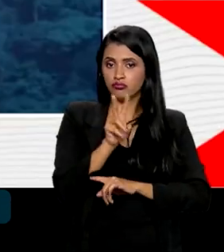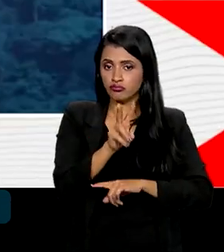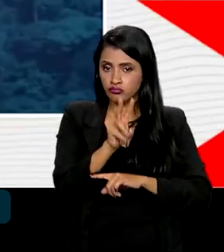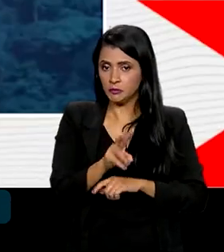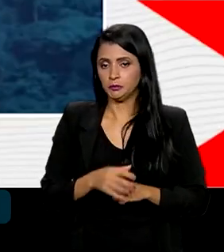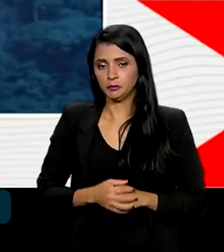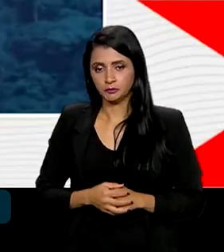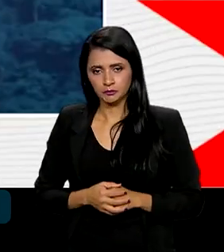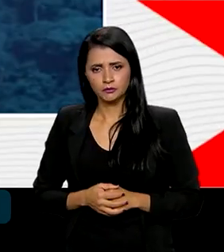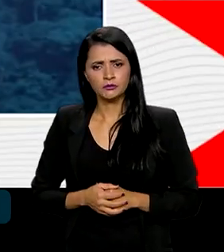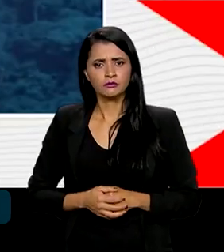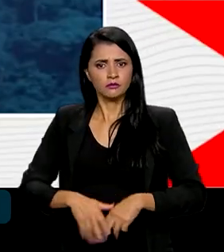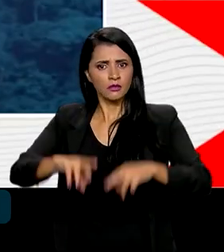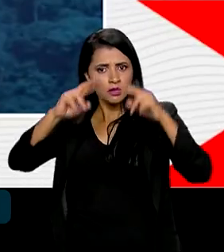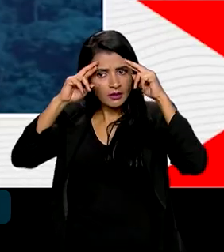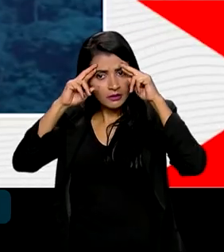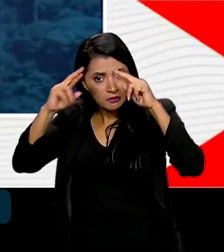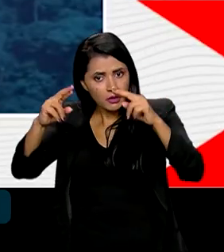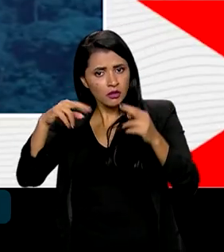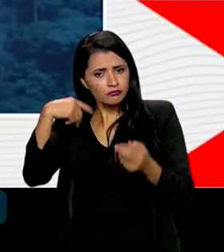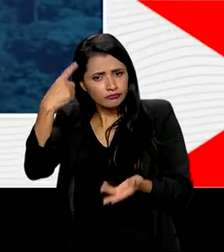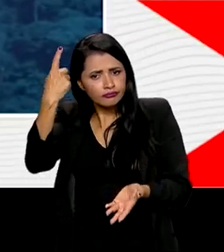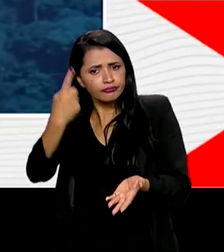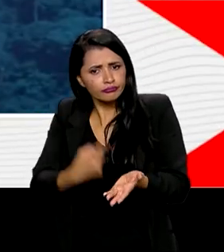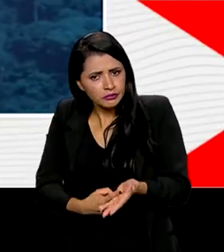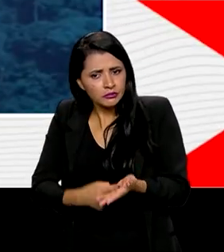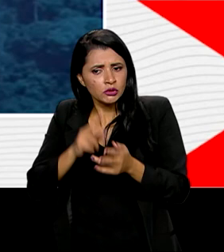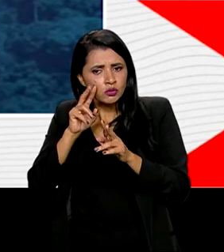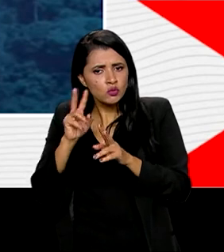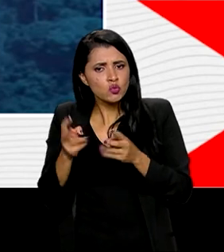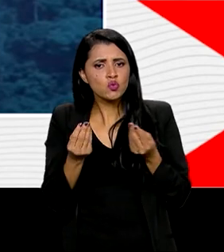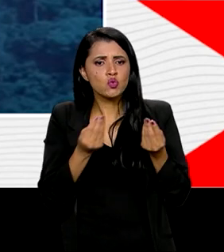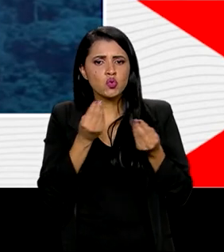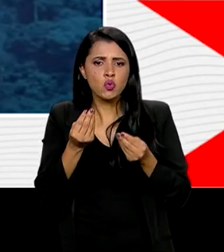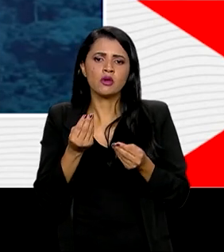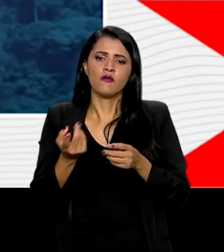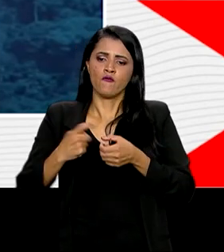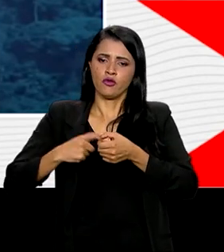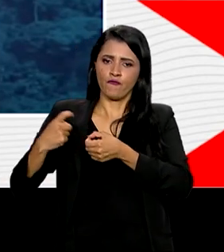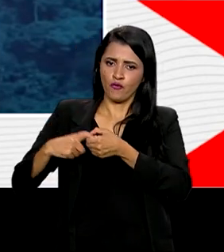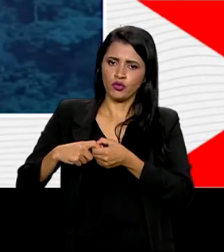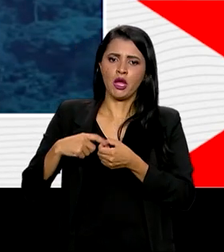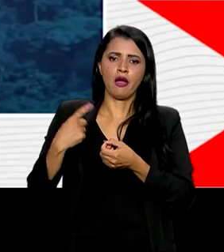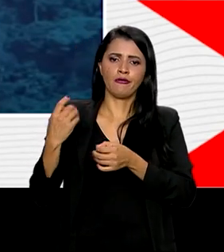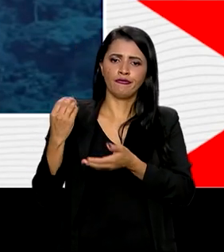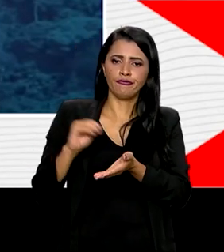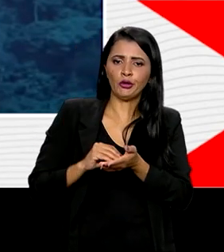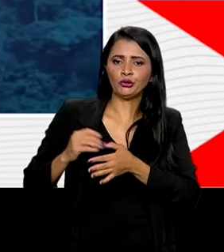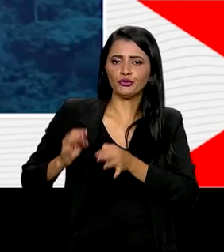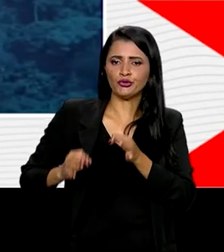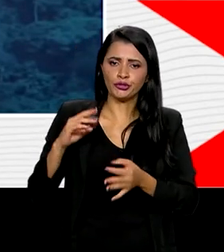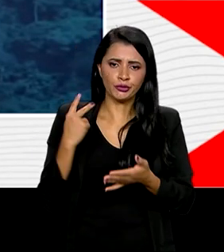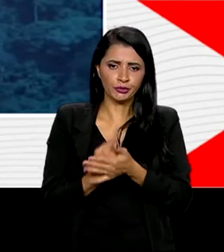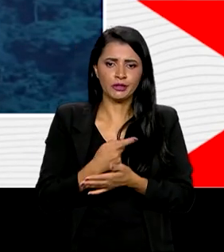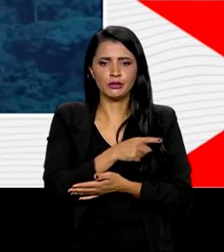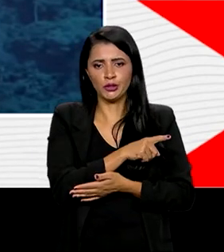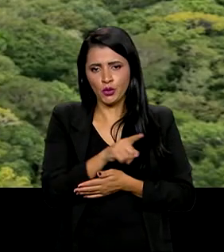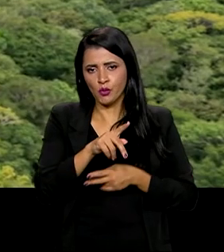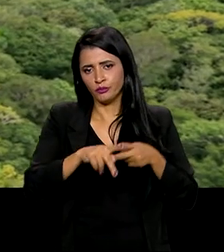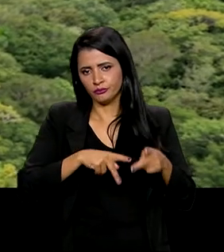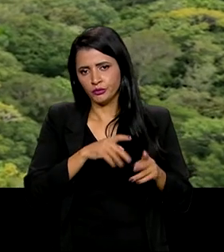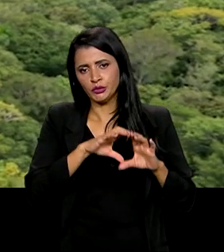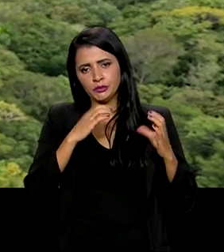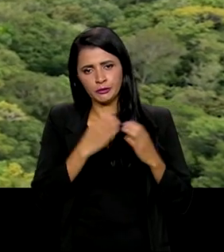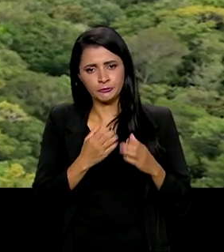O respeito e o compromisso de reparar tudo aquilo de injustiça que aconteceu com essas comunidades.